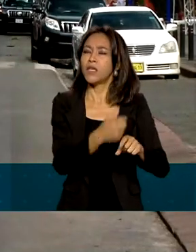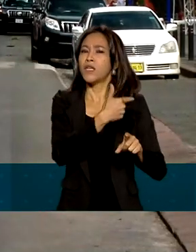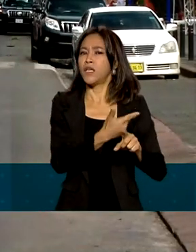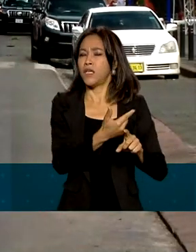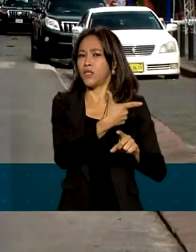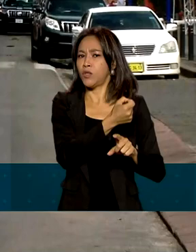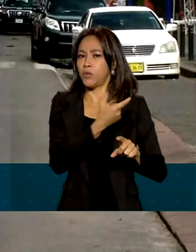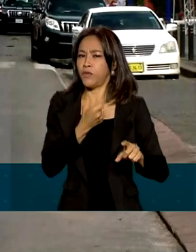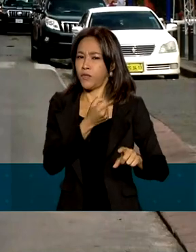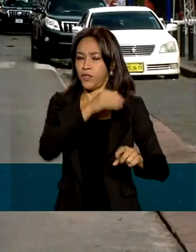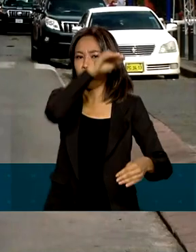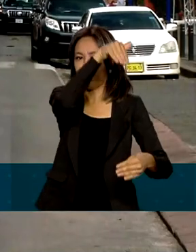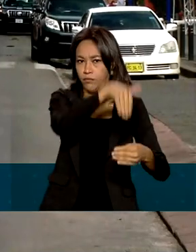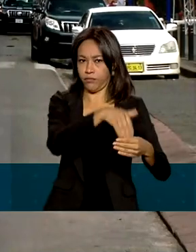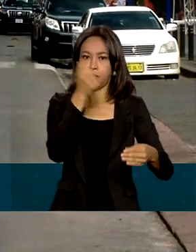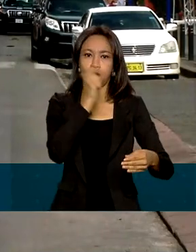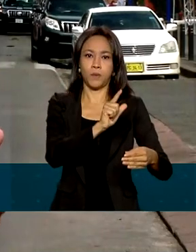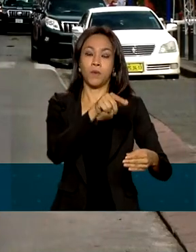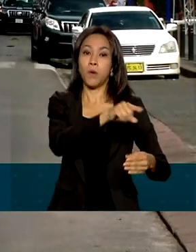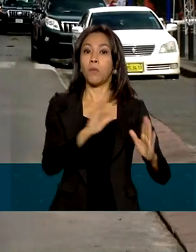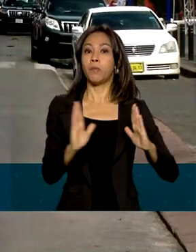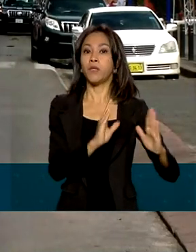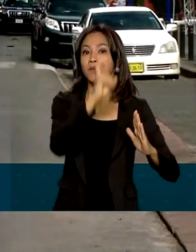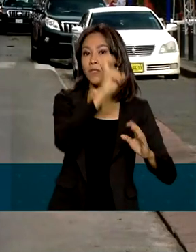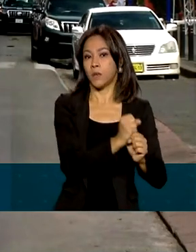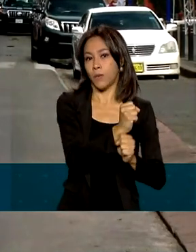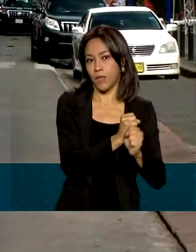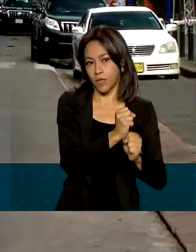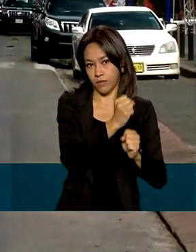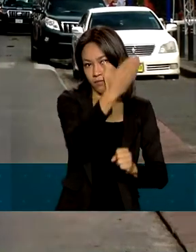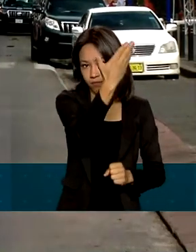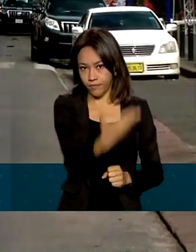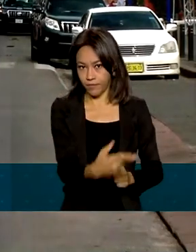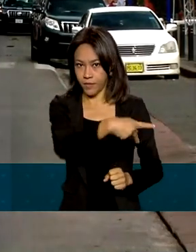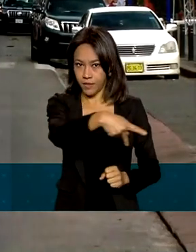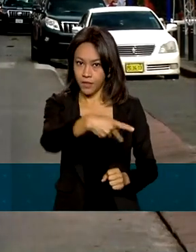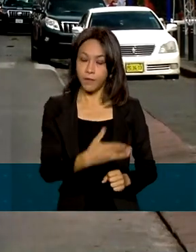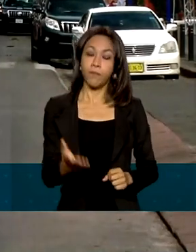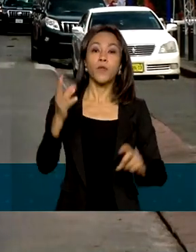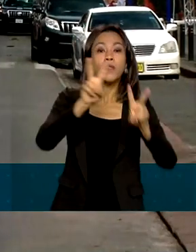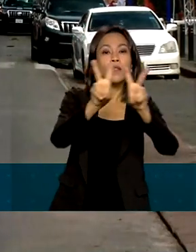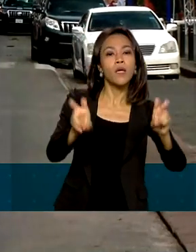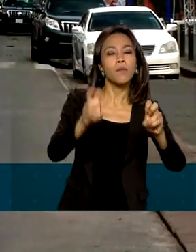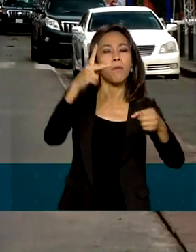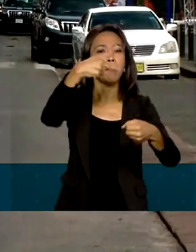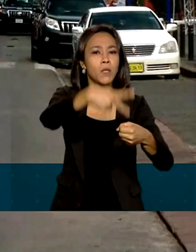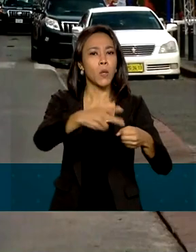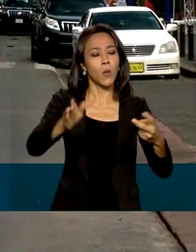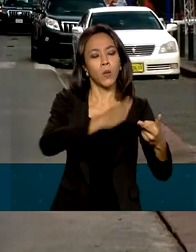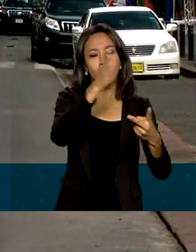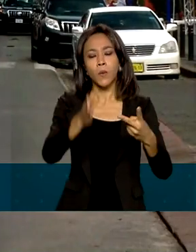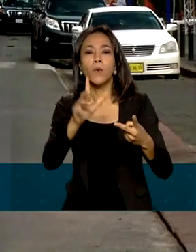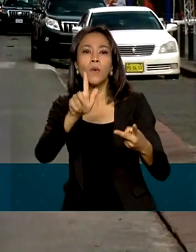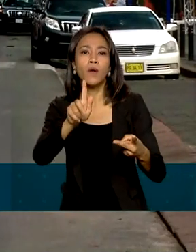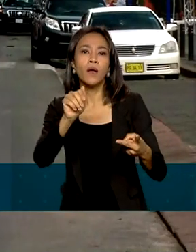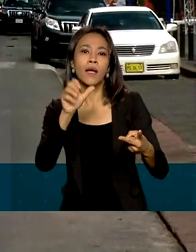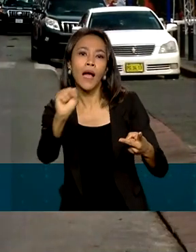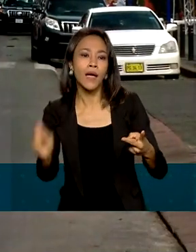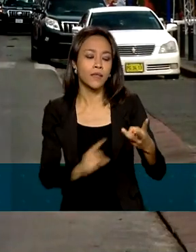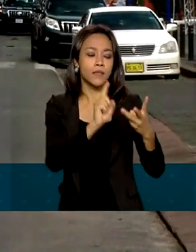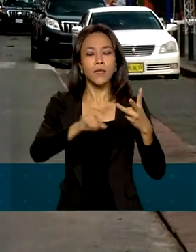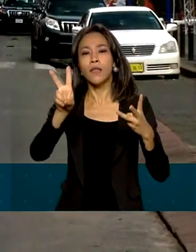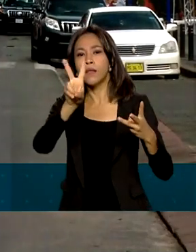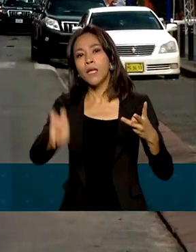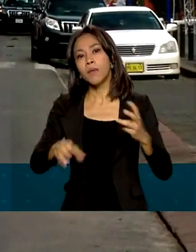para um mandato de cinco anos. Na pauta, além das questões relativas ao petróleo e gás, também foram abordadas segurança